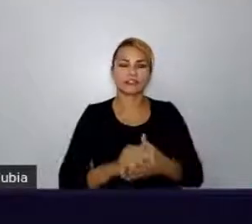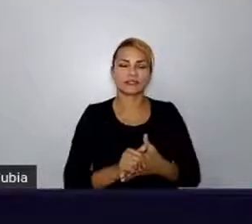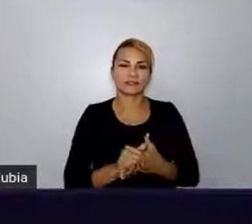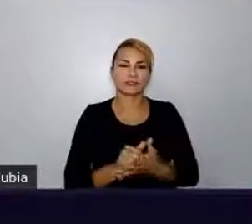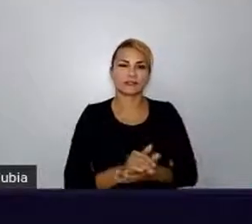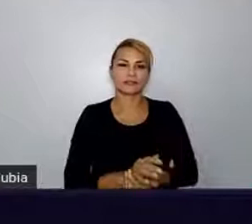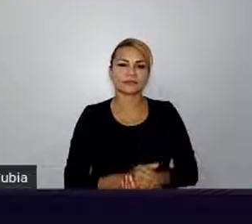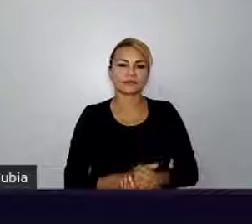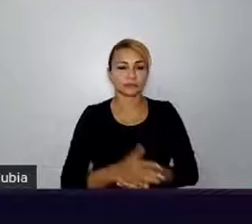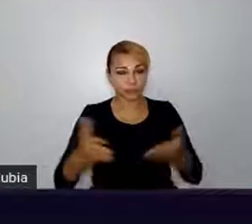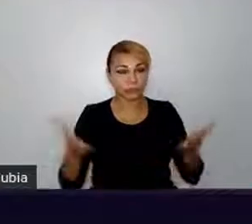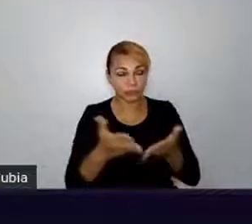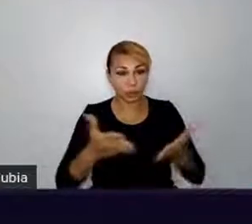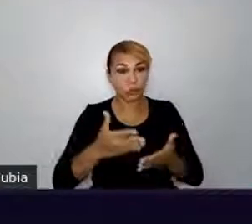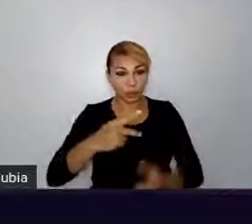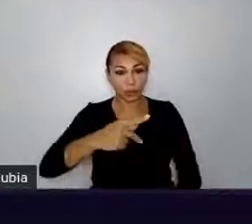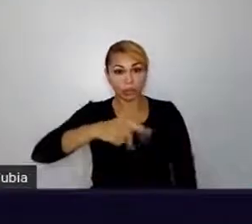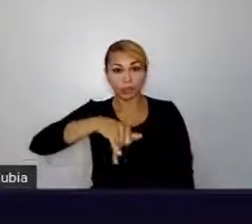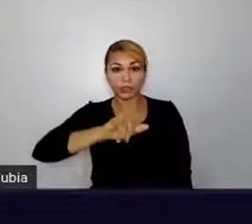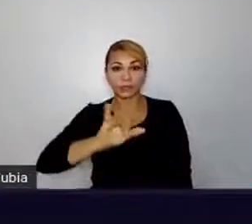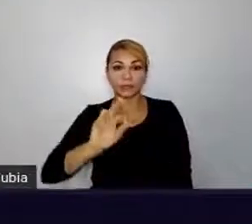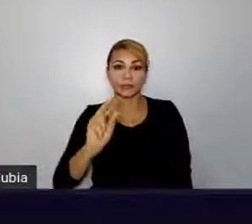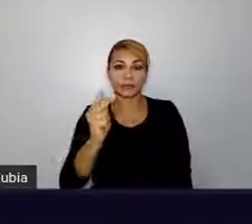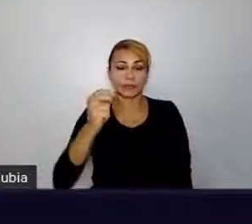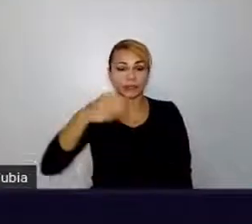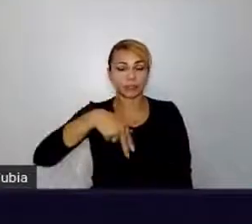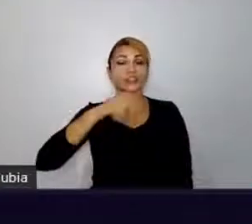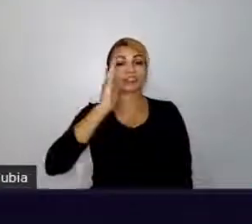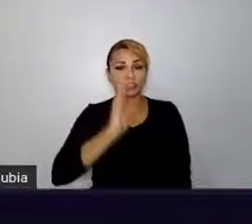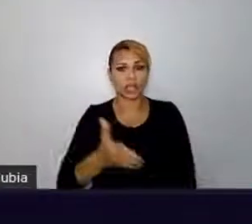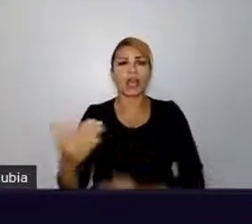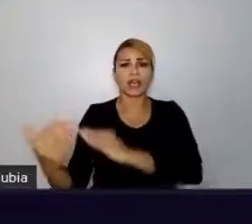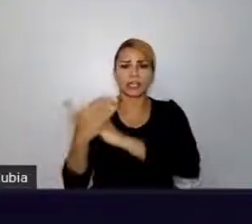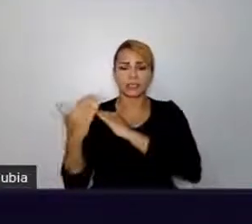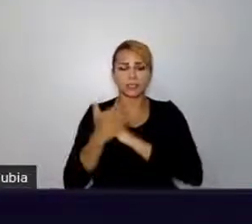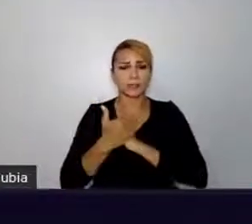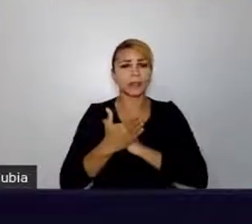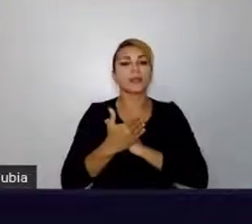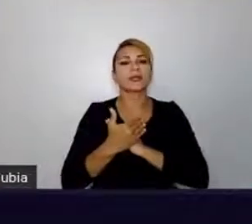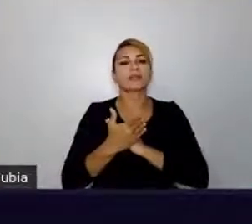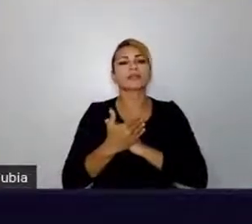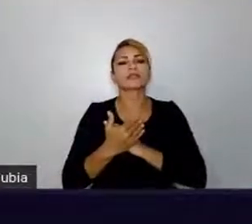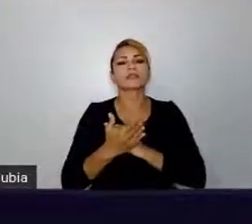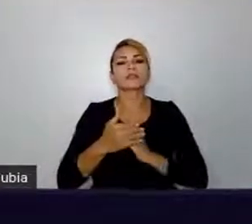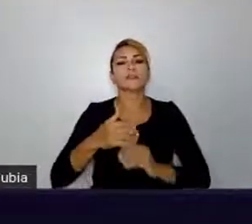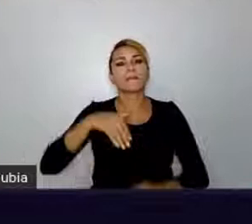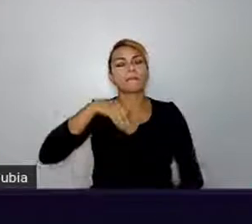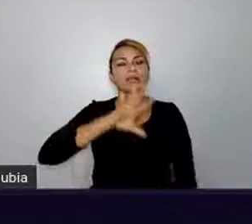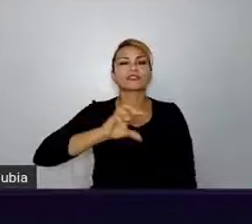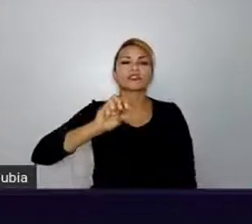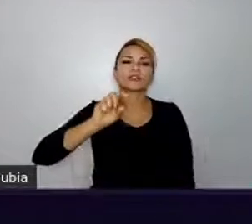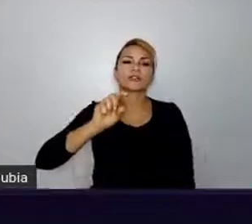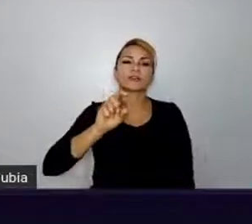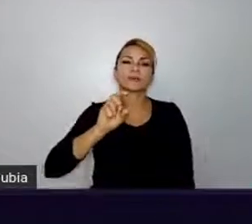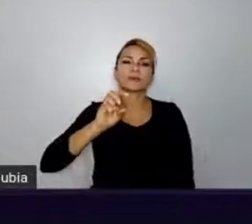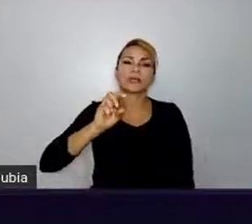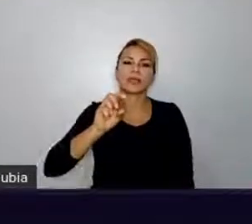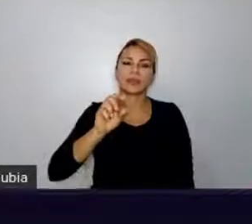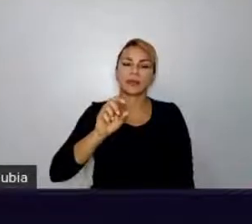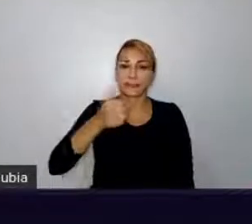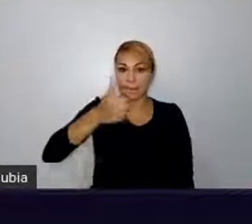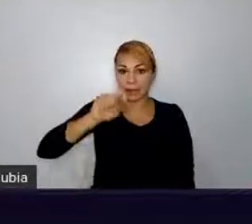Hoje, o Python já recebeu contribuições de mais de 1.300 pessoas diferentes. E de acordo com dados de